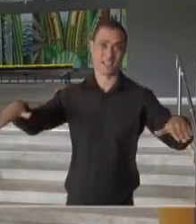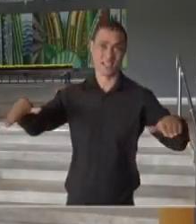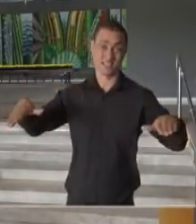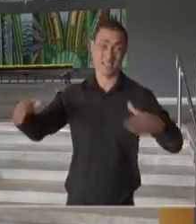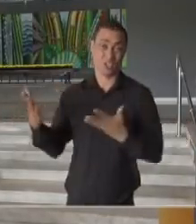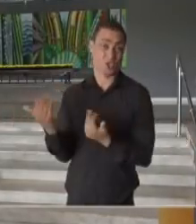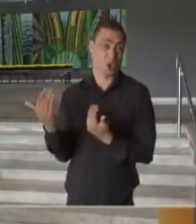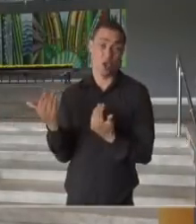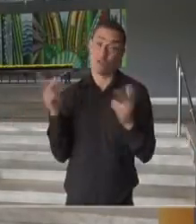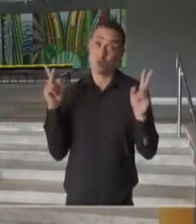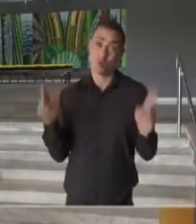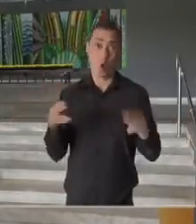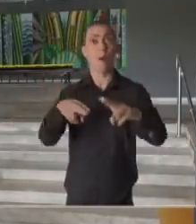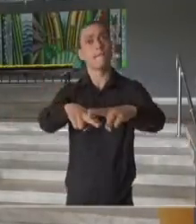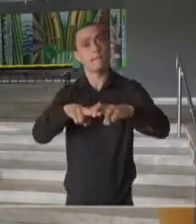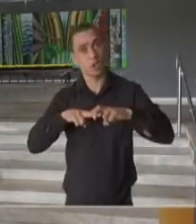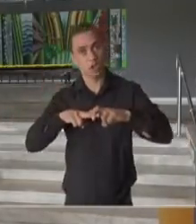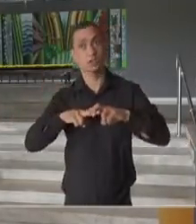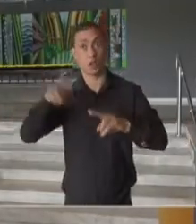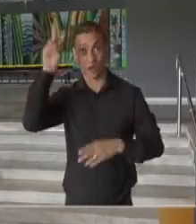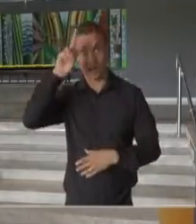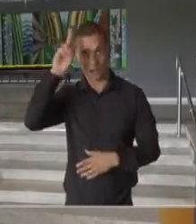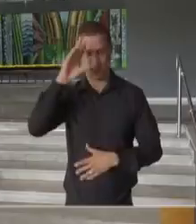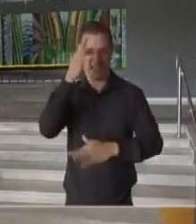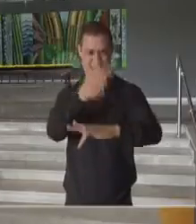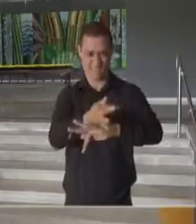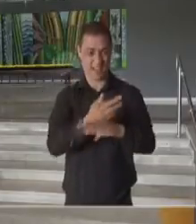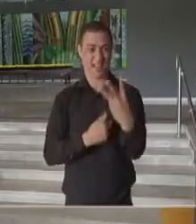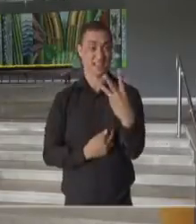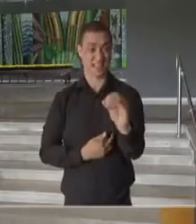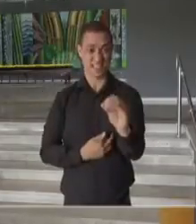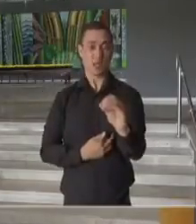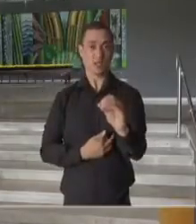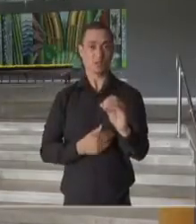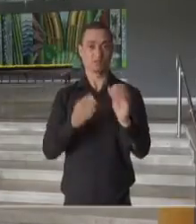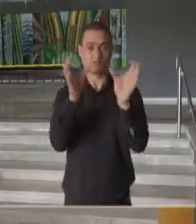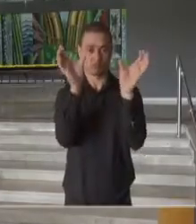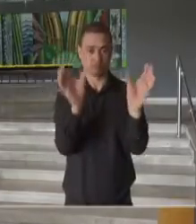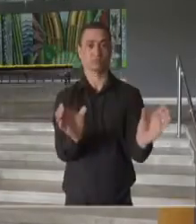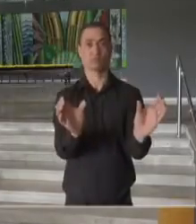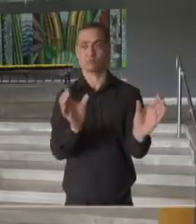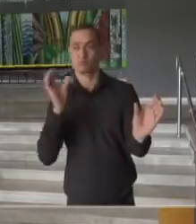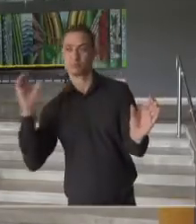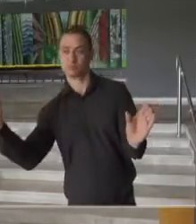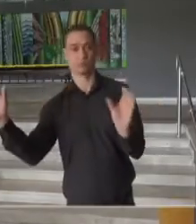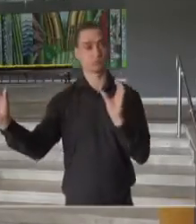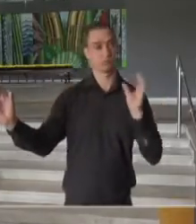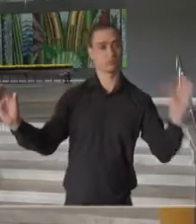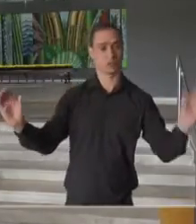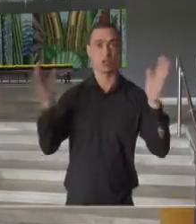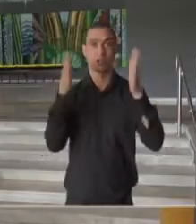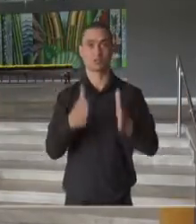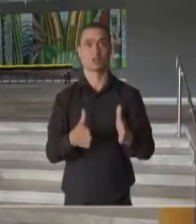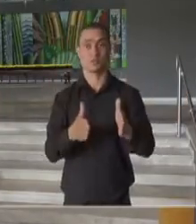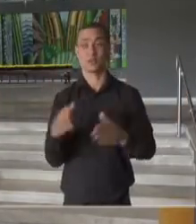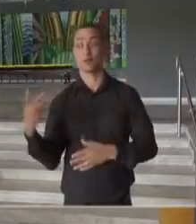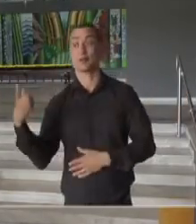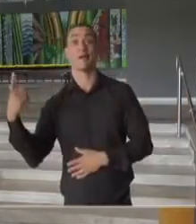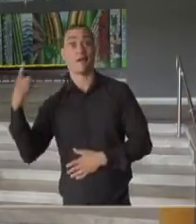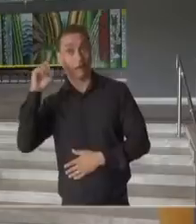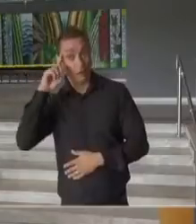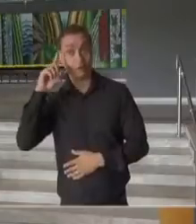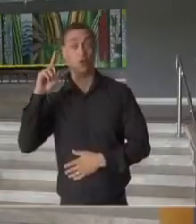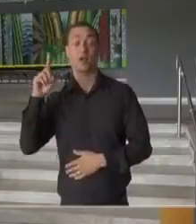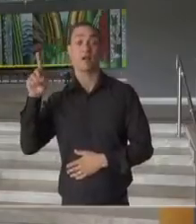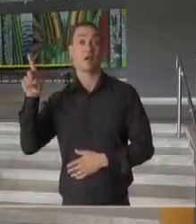adolescente. Por isso que nós quebramos as férias de 30 dias e colocamos ao final de cada bimestre uma parada. Então, ao final do